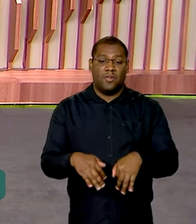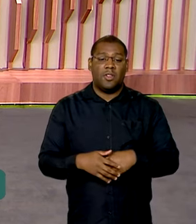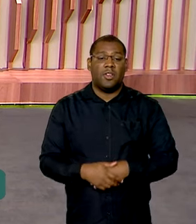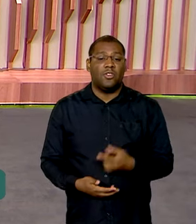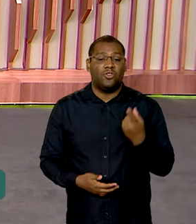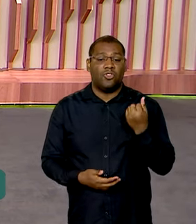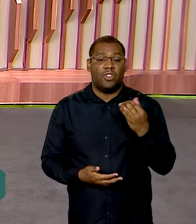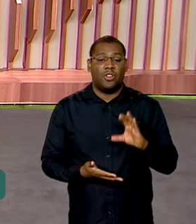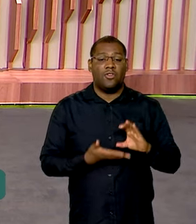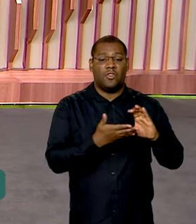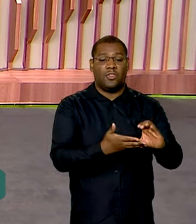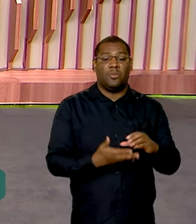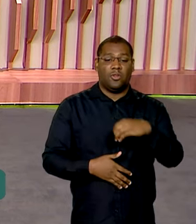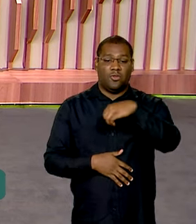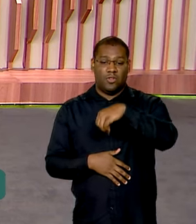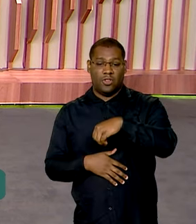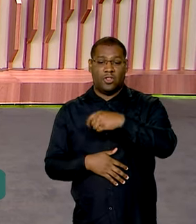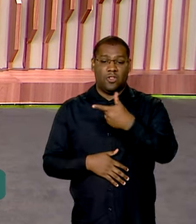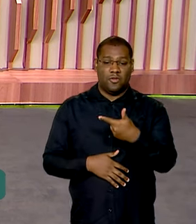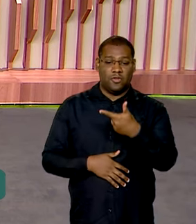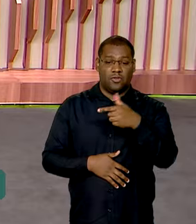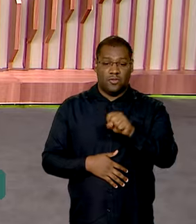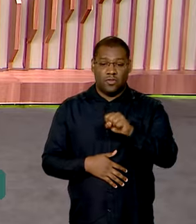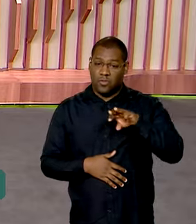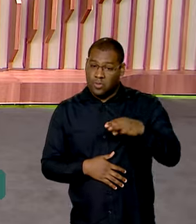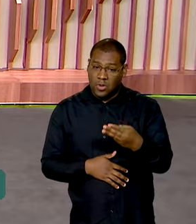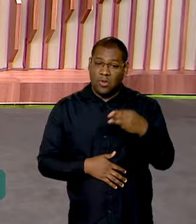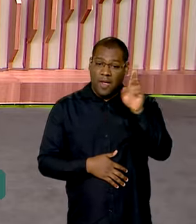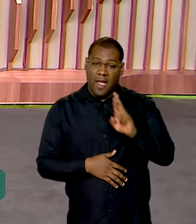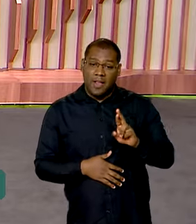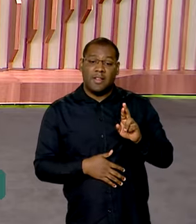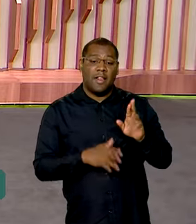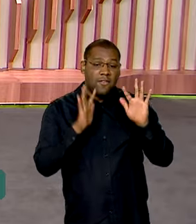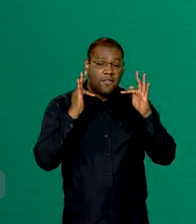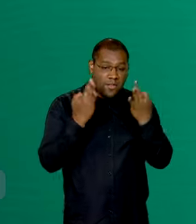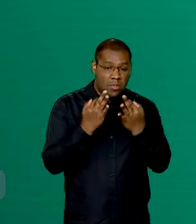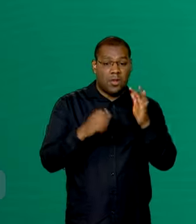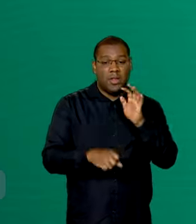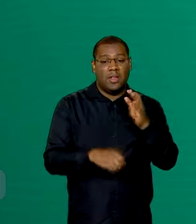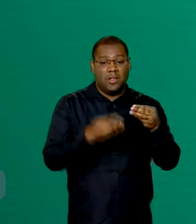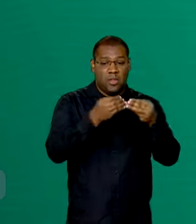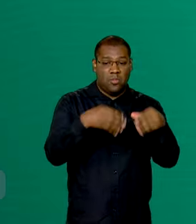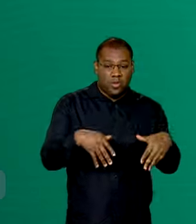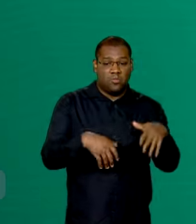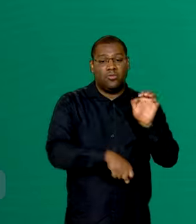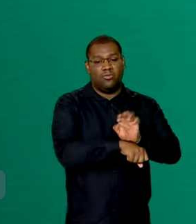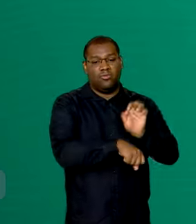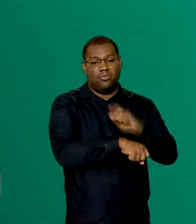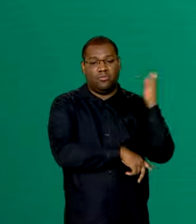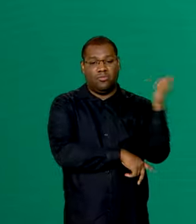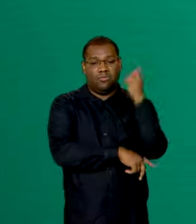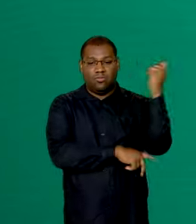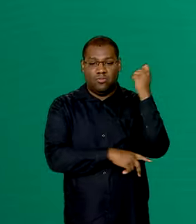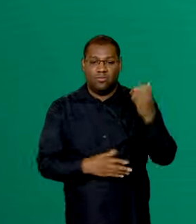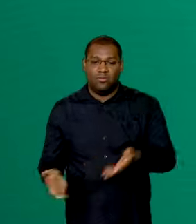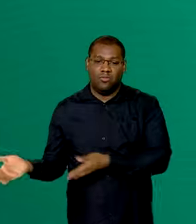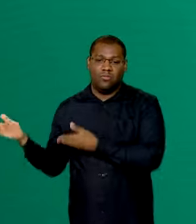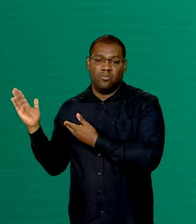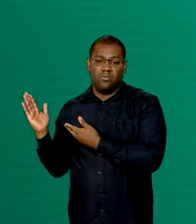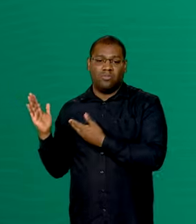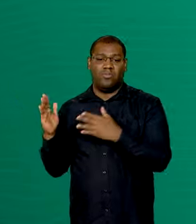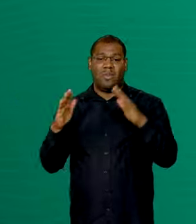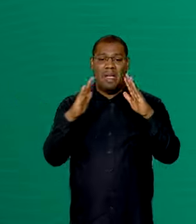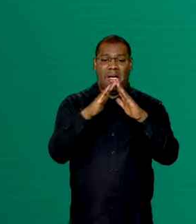928 milhões de reais para as famílias afetadas. Aqui era a casa do seu Romeu,